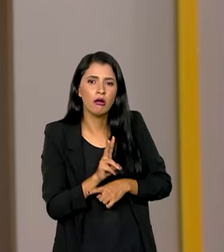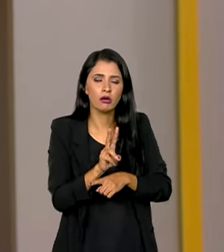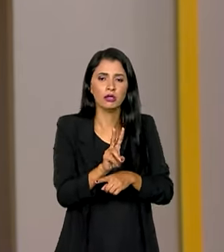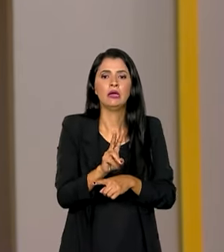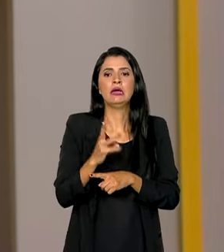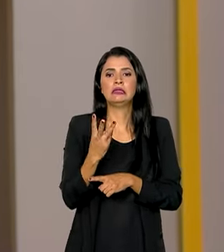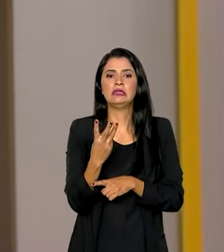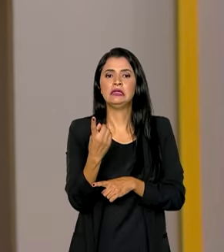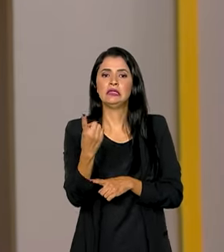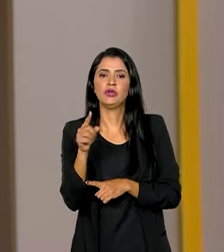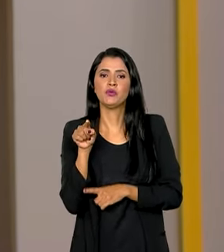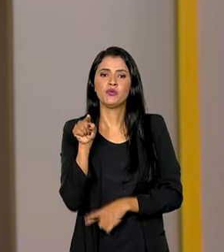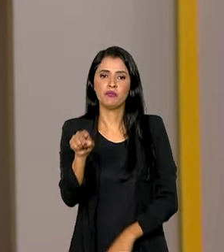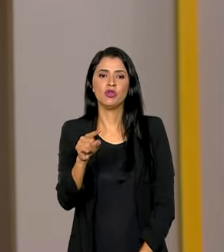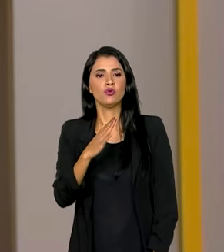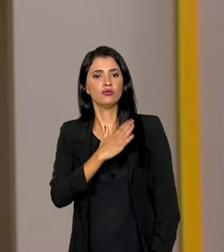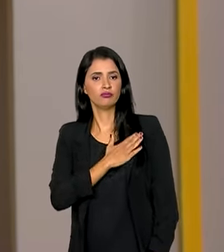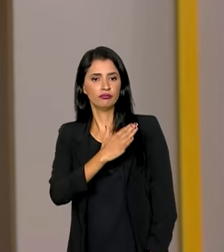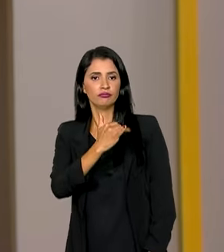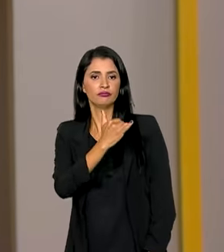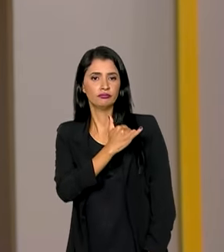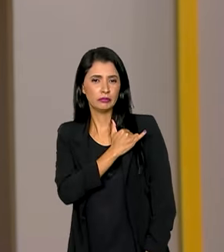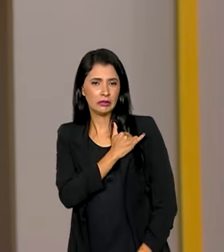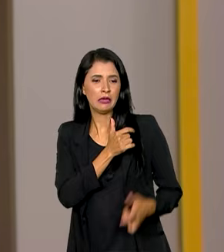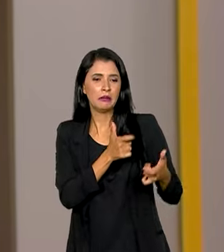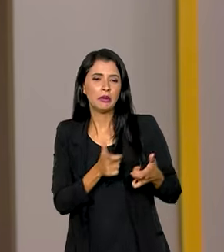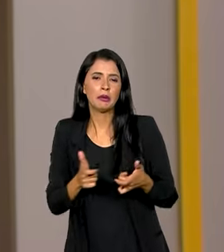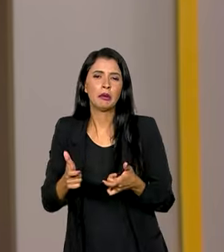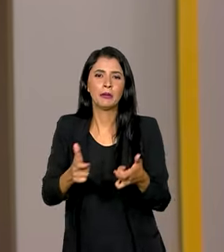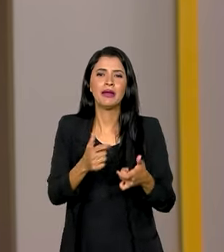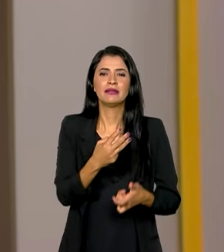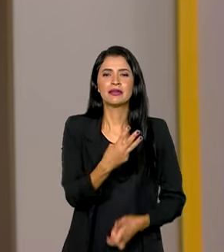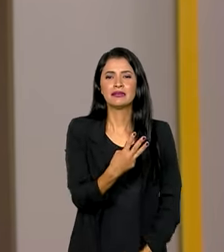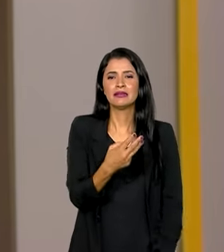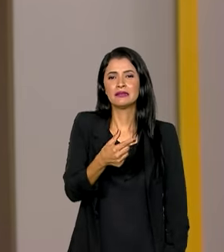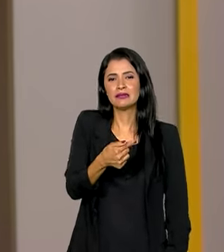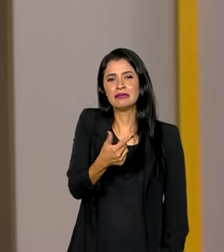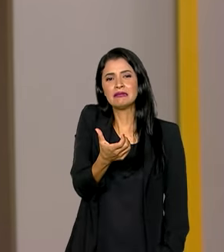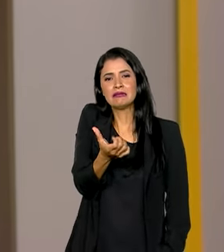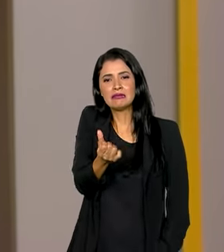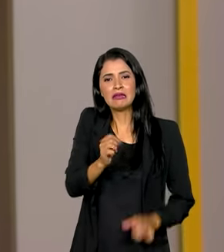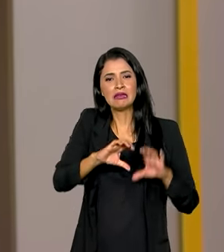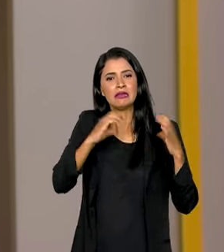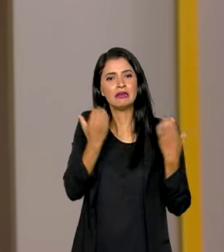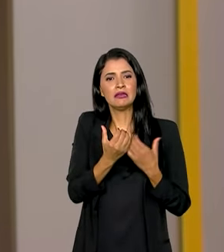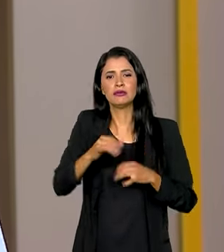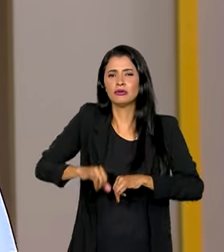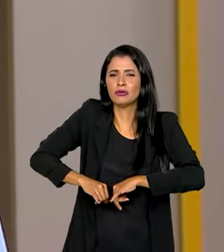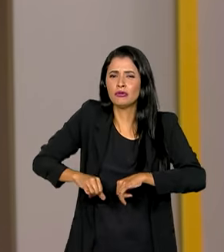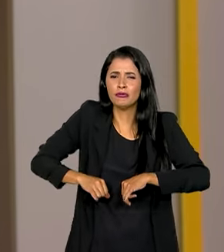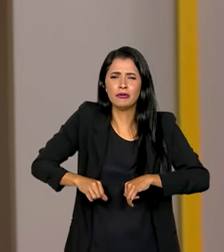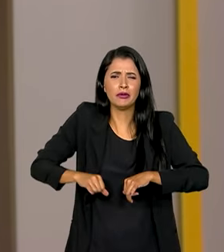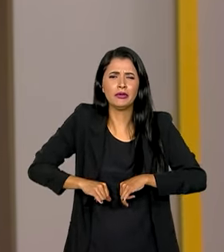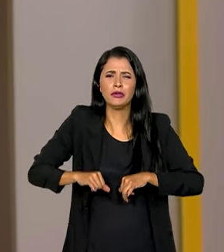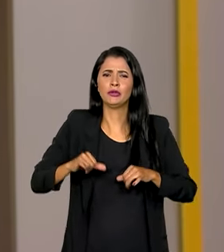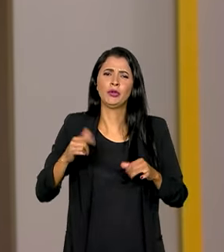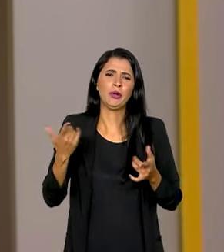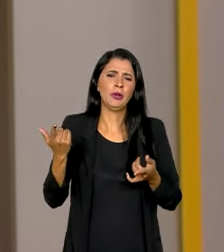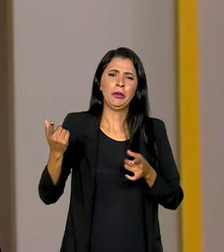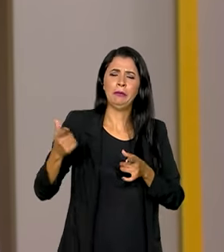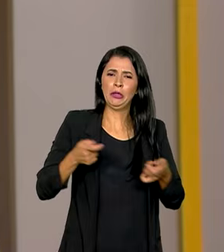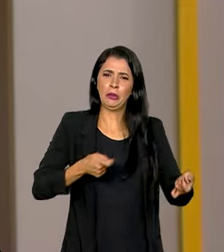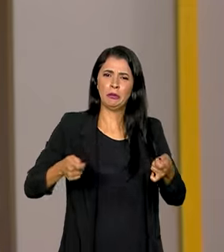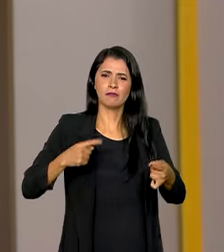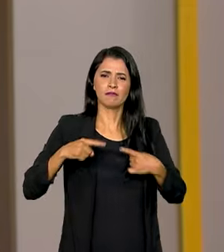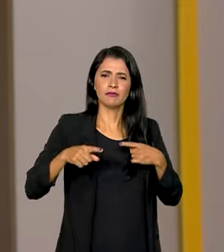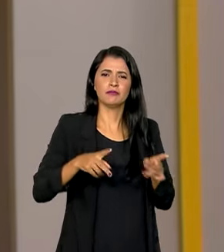cerca de 31 mil Yanomami, espalhados por 376 comunidades, sofreram impactos causados pelo